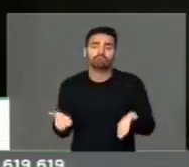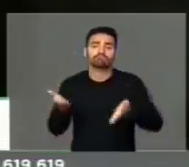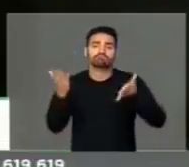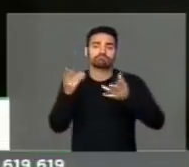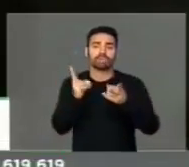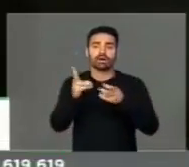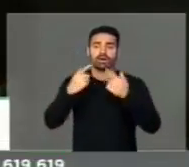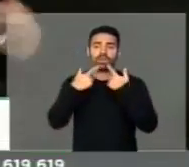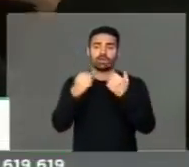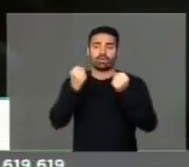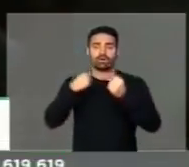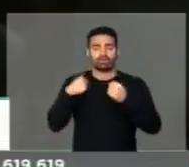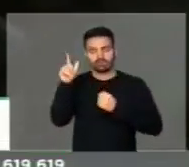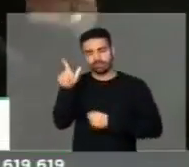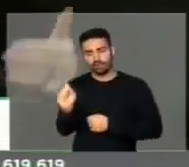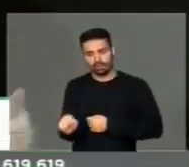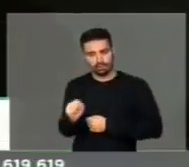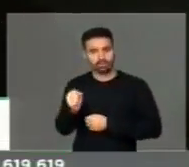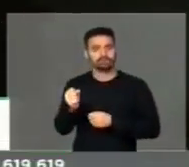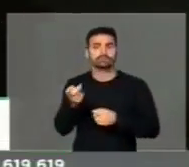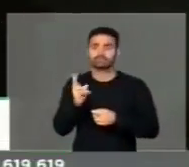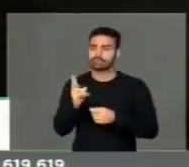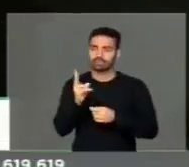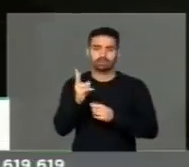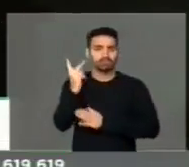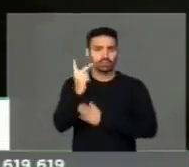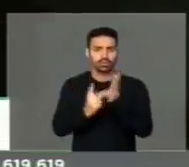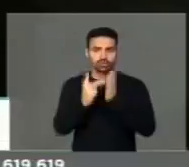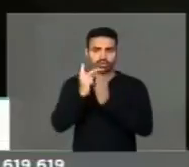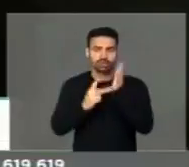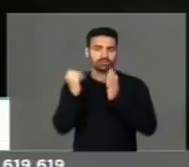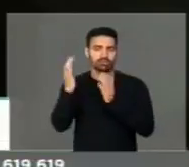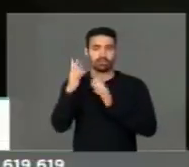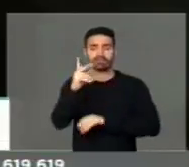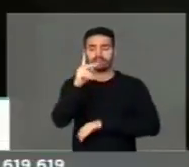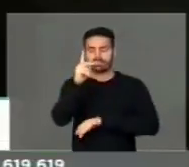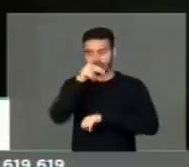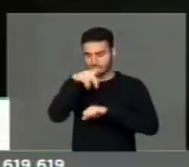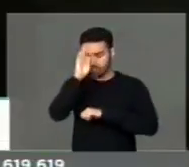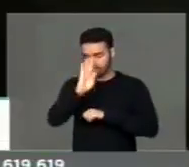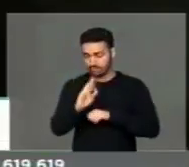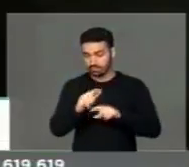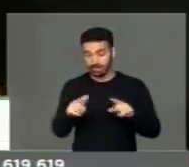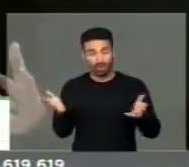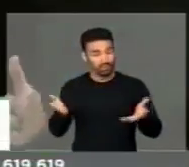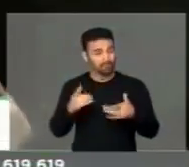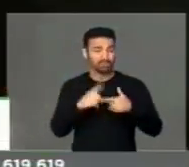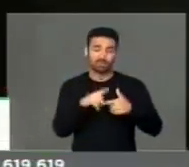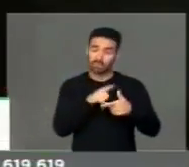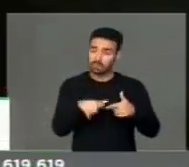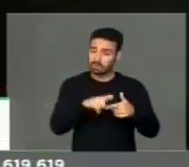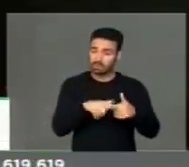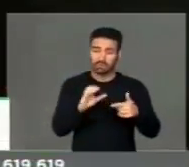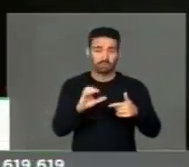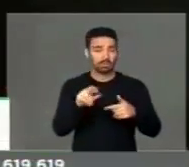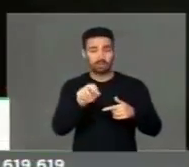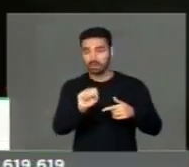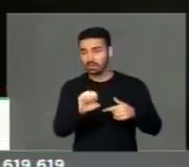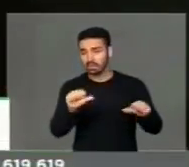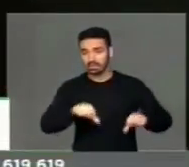língua italiana, sempre financiou grandes projetos no exterior, mas que hoje, inclusive devido à crise, muitas